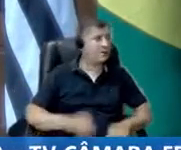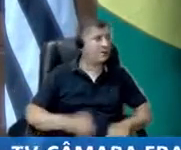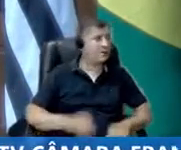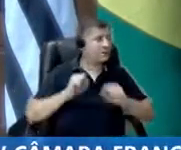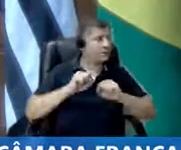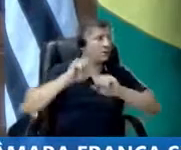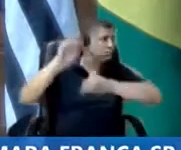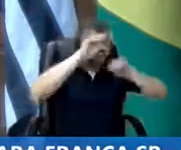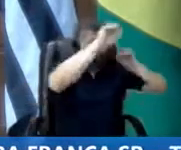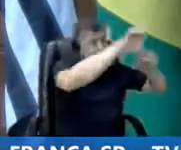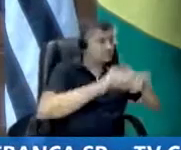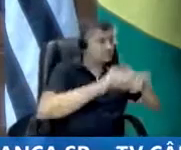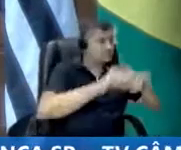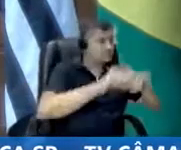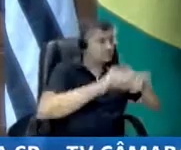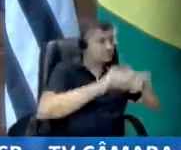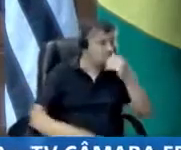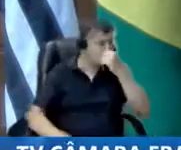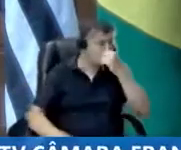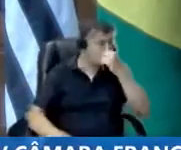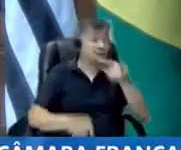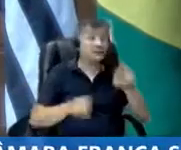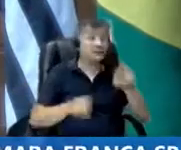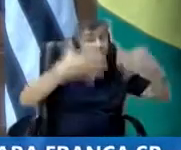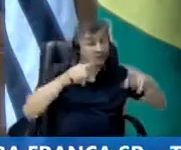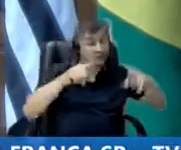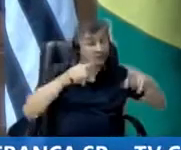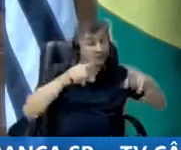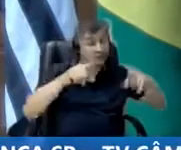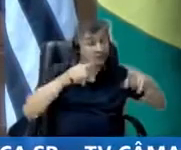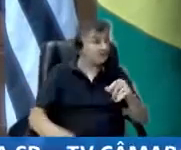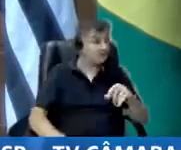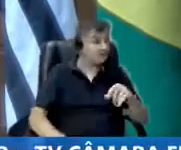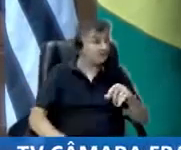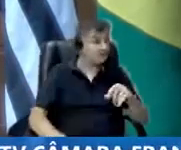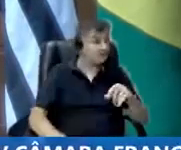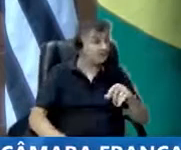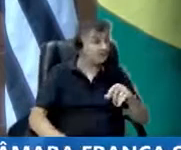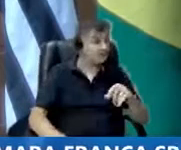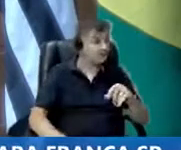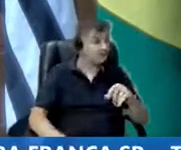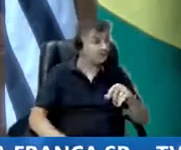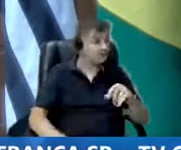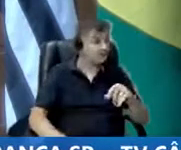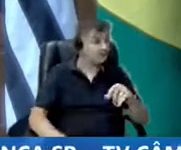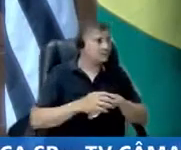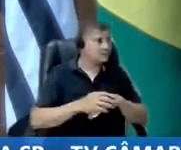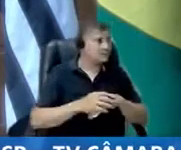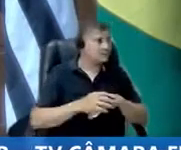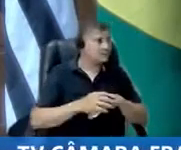E falar também, senhor presidente, igual a Santa Casa veio aqui pedir que a Câmara